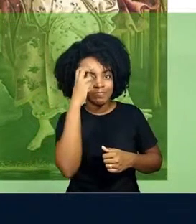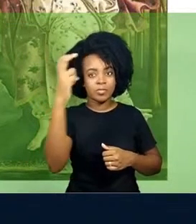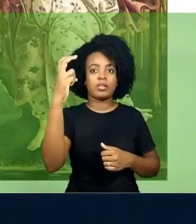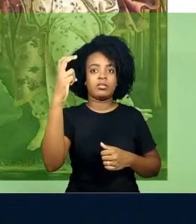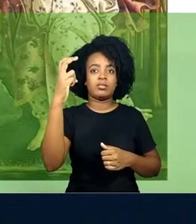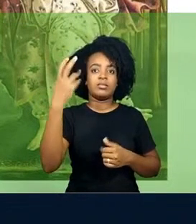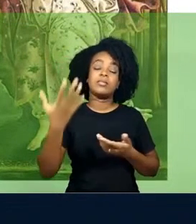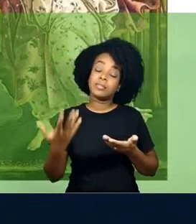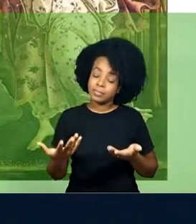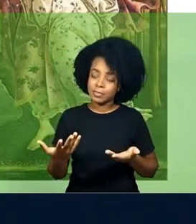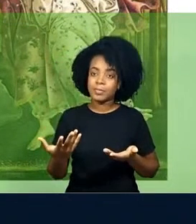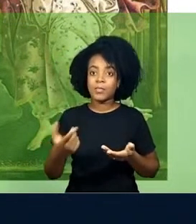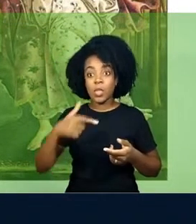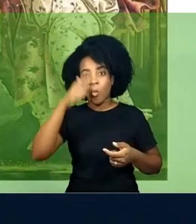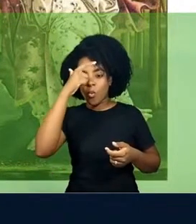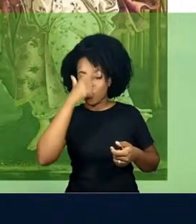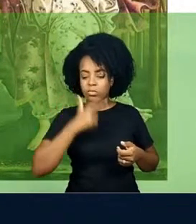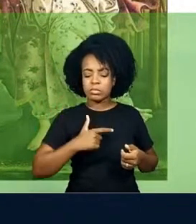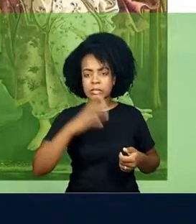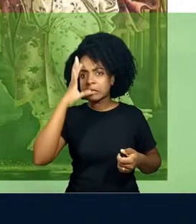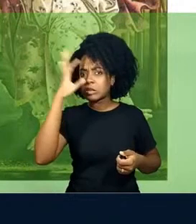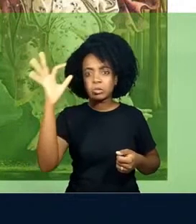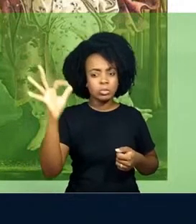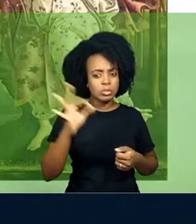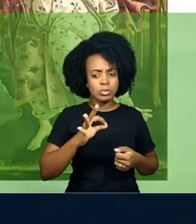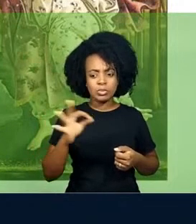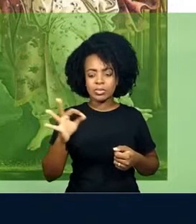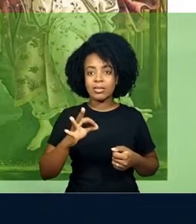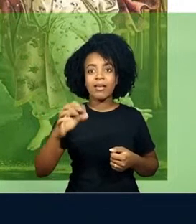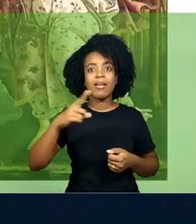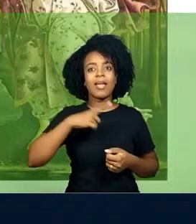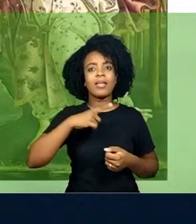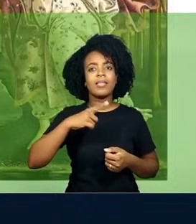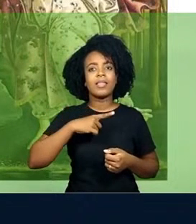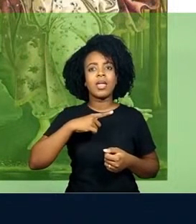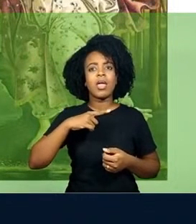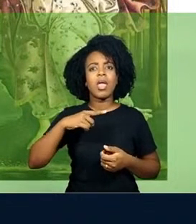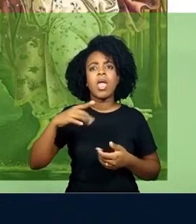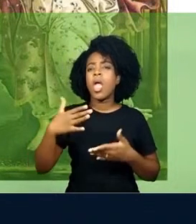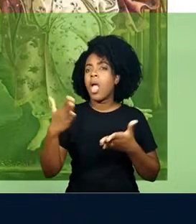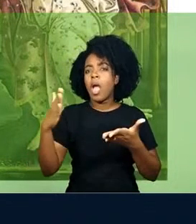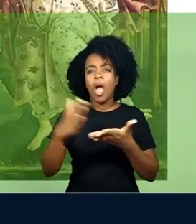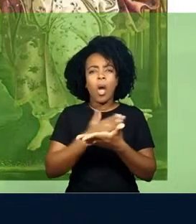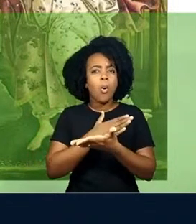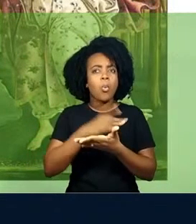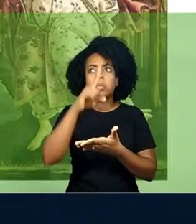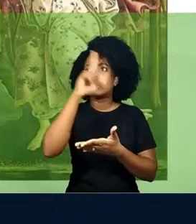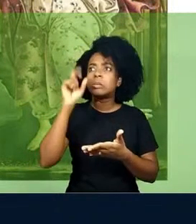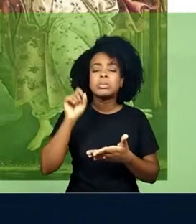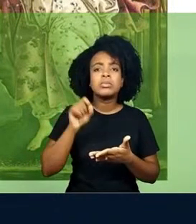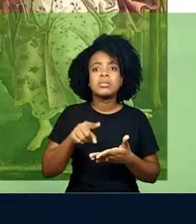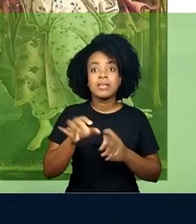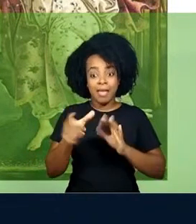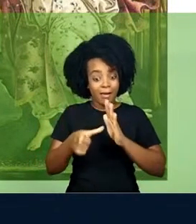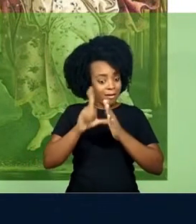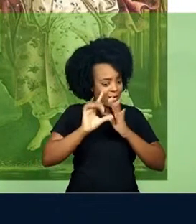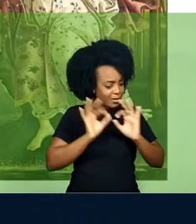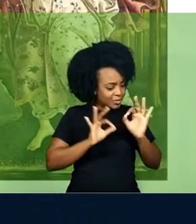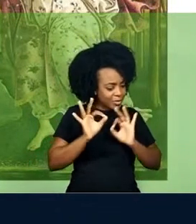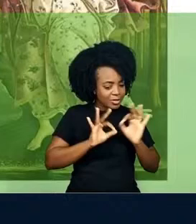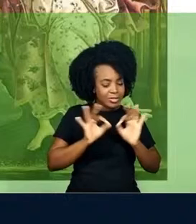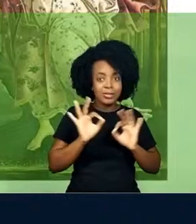é justamente aí, nesse não sei, que abre espaço para um indeterminado, no que não foi planejado